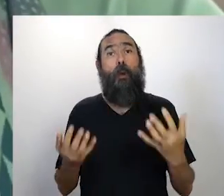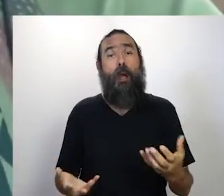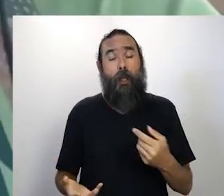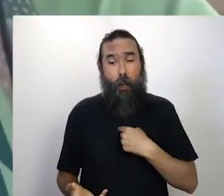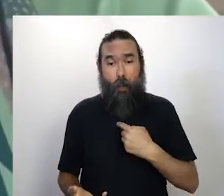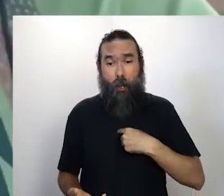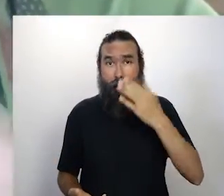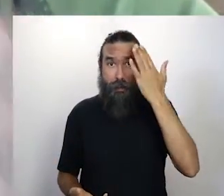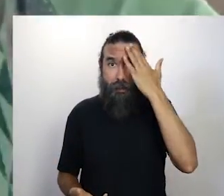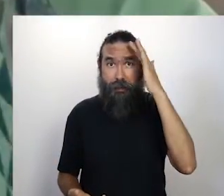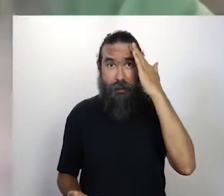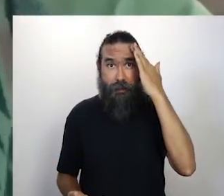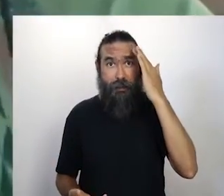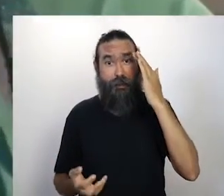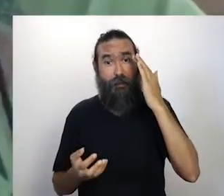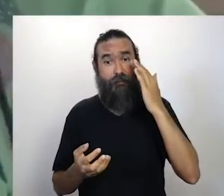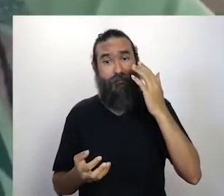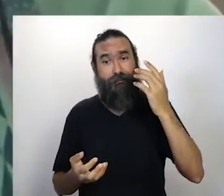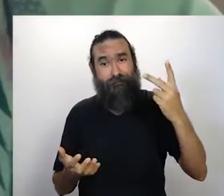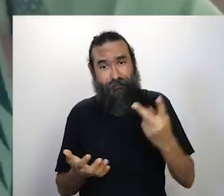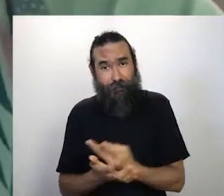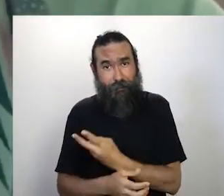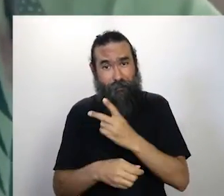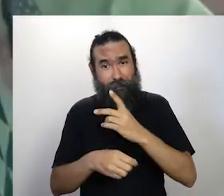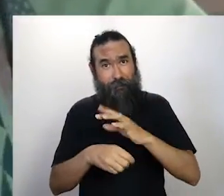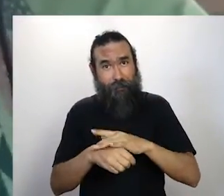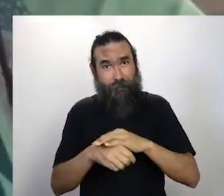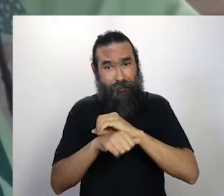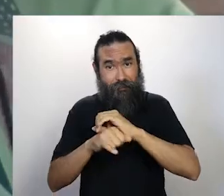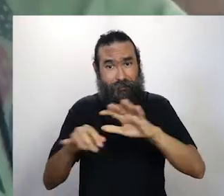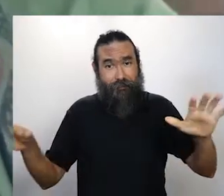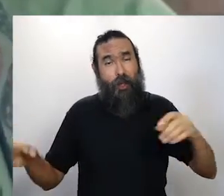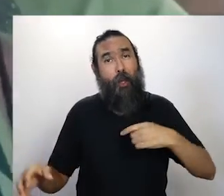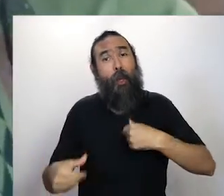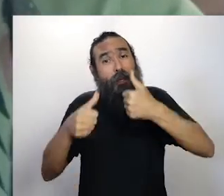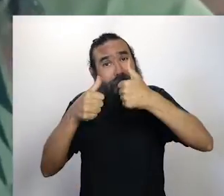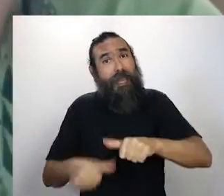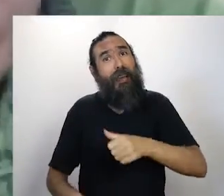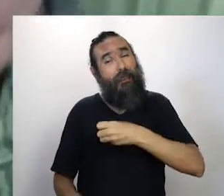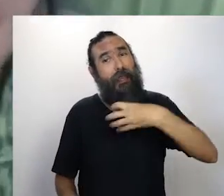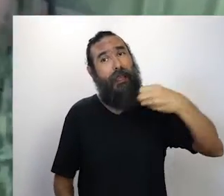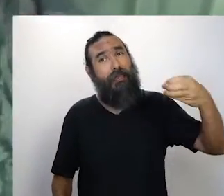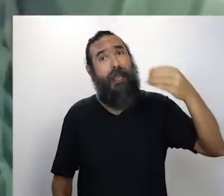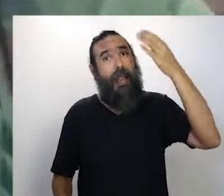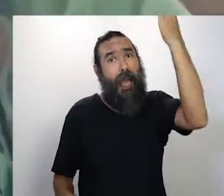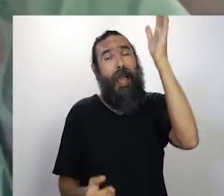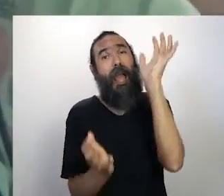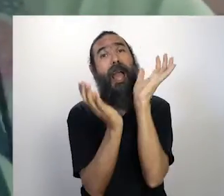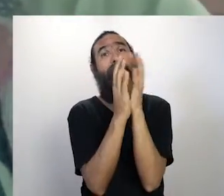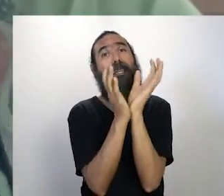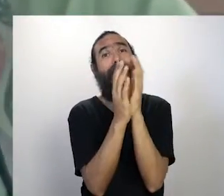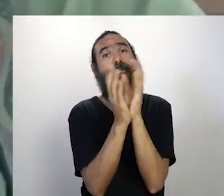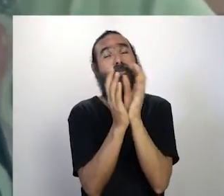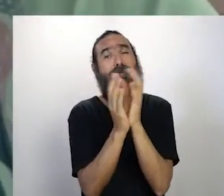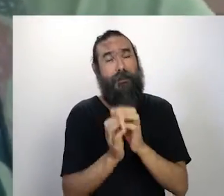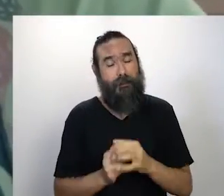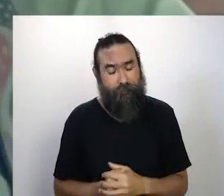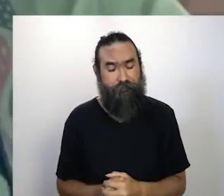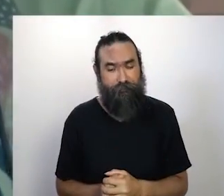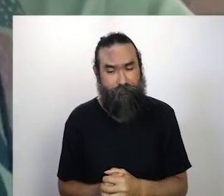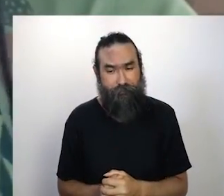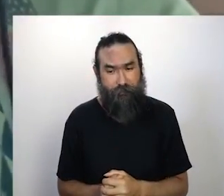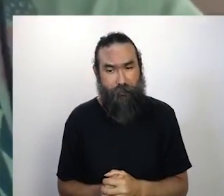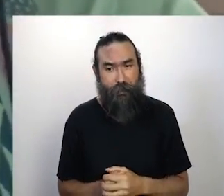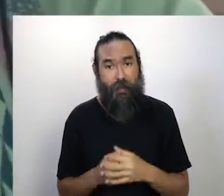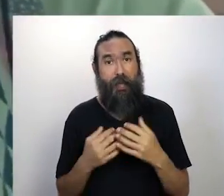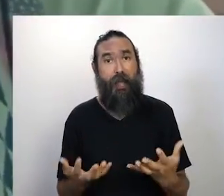Quando eu fiquei sabendo da pandemia, eu estava justamente em uma viagem, estava inclusive em Recife, viu, Marcel? E Adiel. Estava